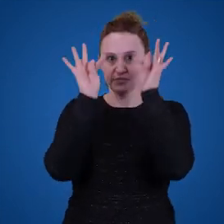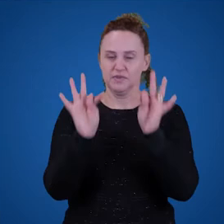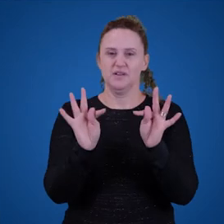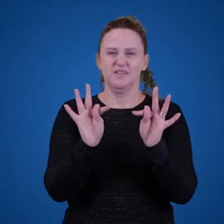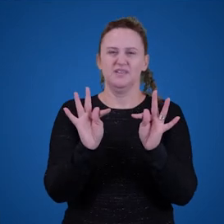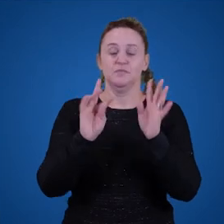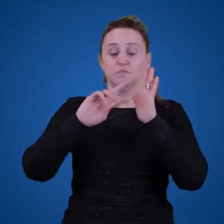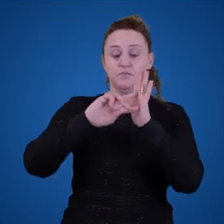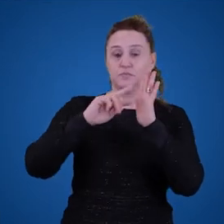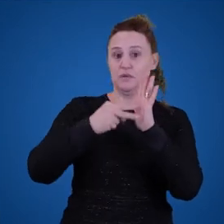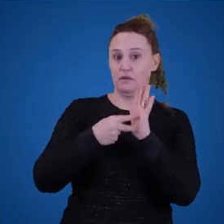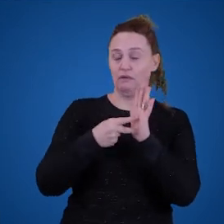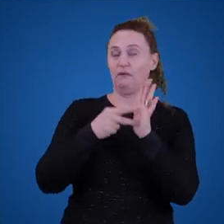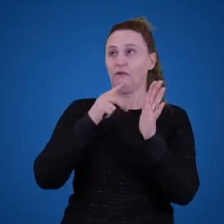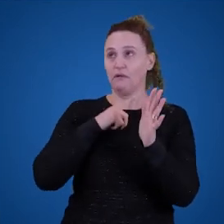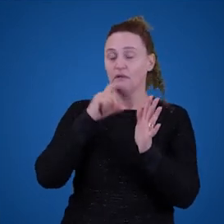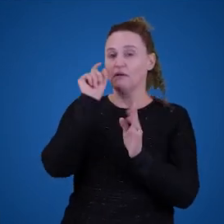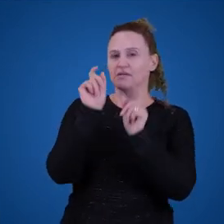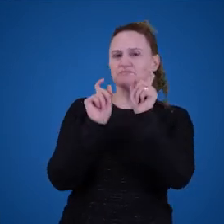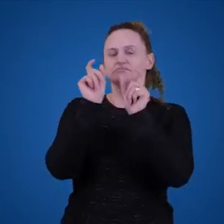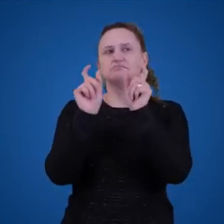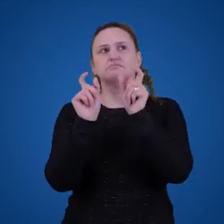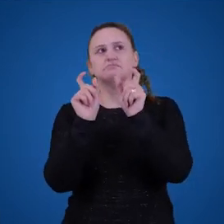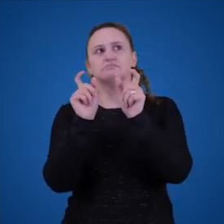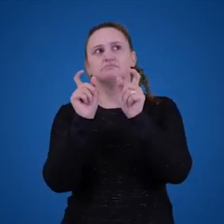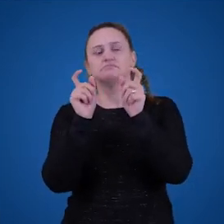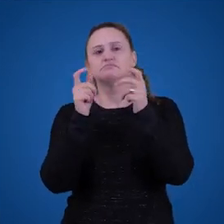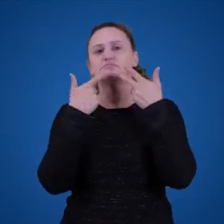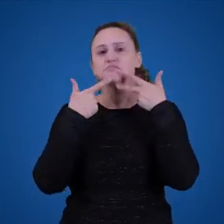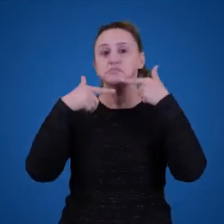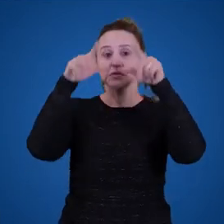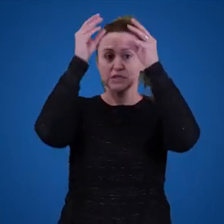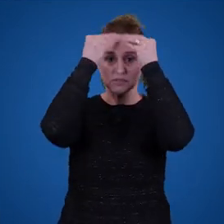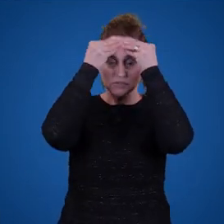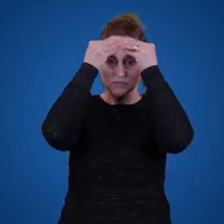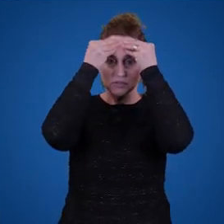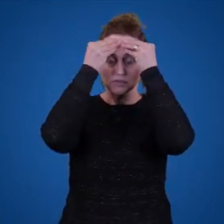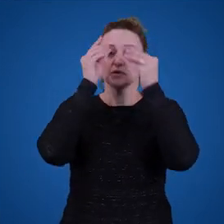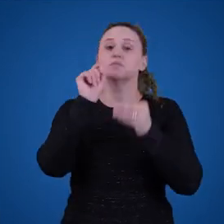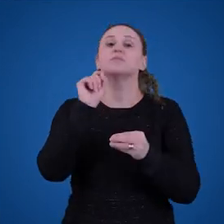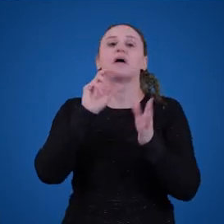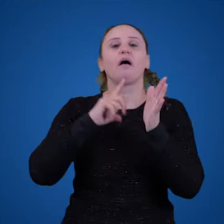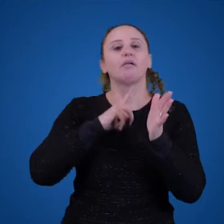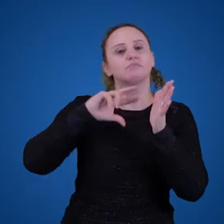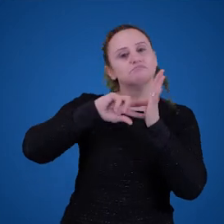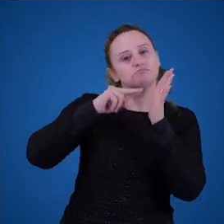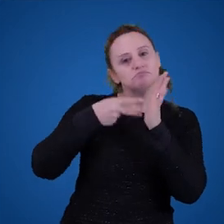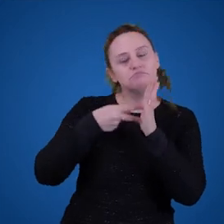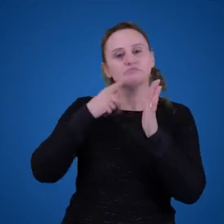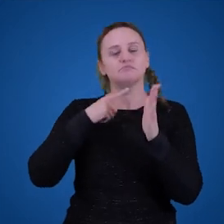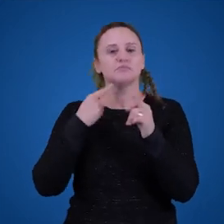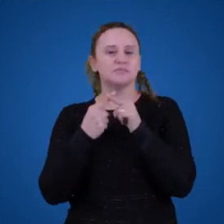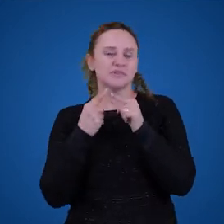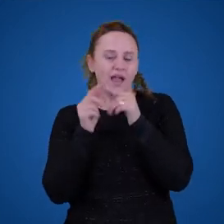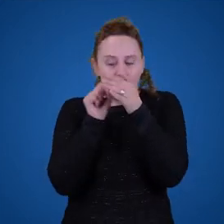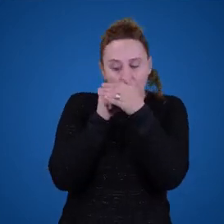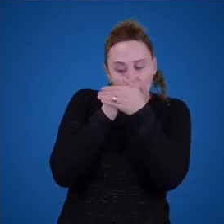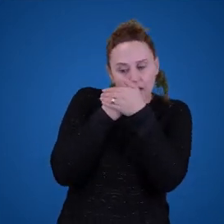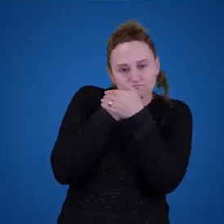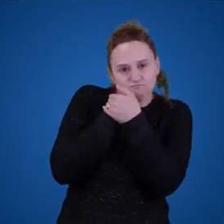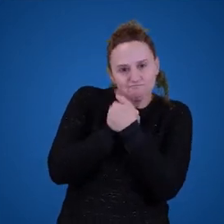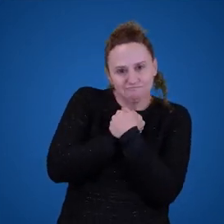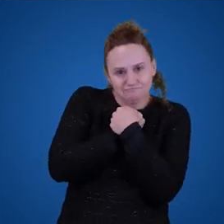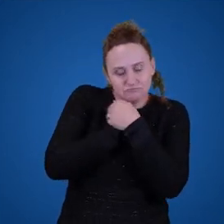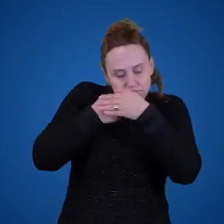que certas palavras ou expressões linguísticas têm significado, porque elas escondem, ou elas têm por baixo